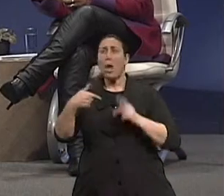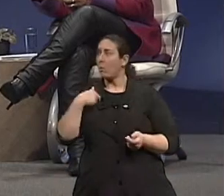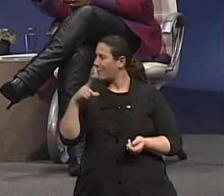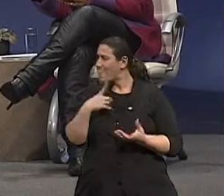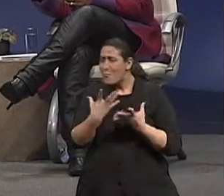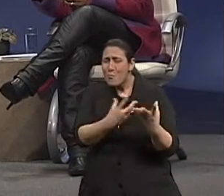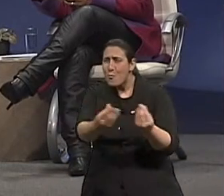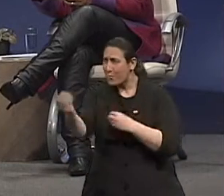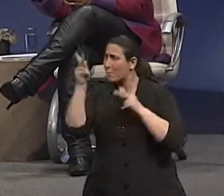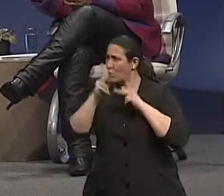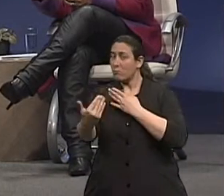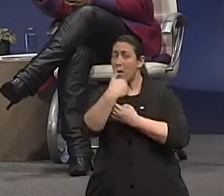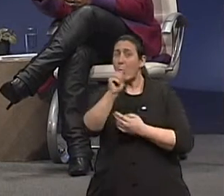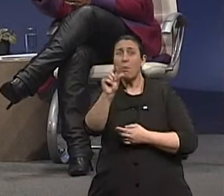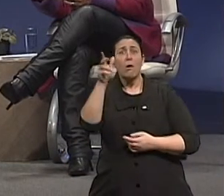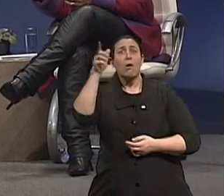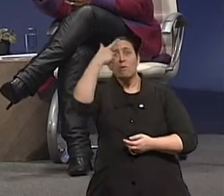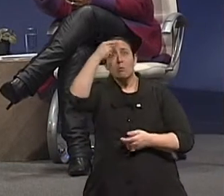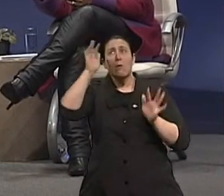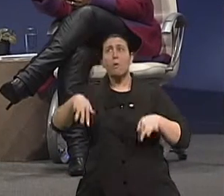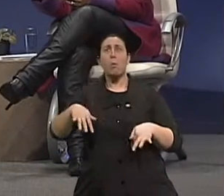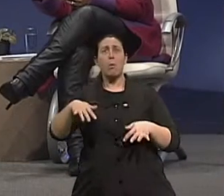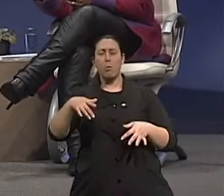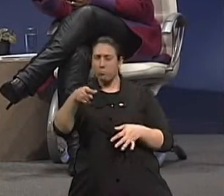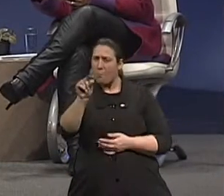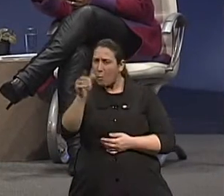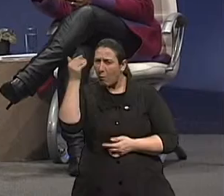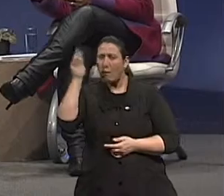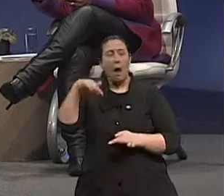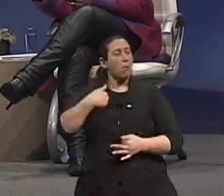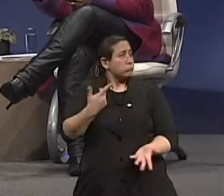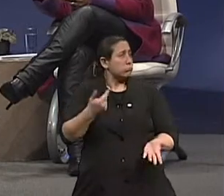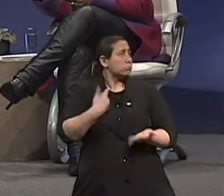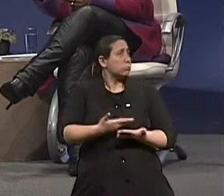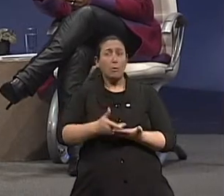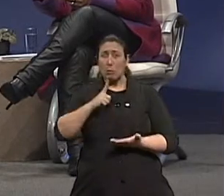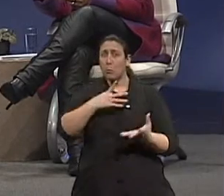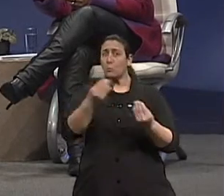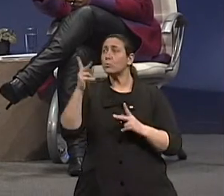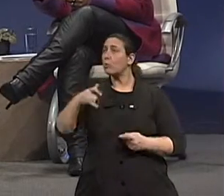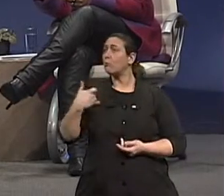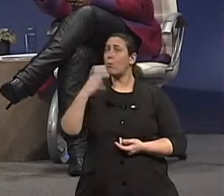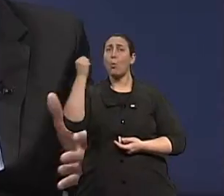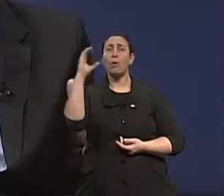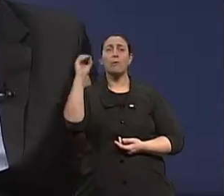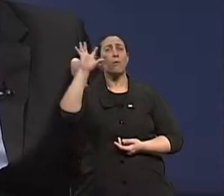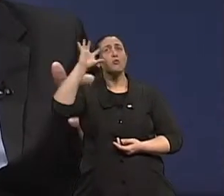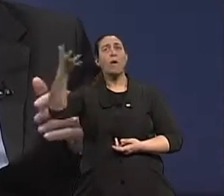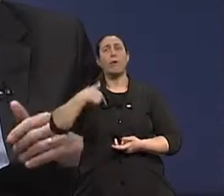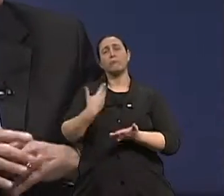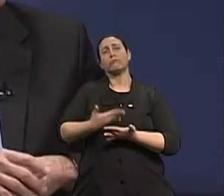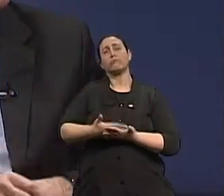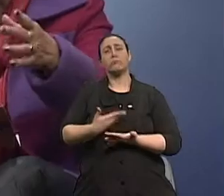pacientes terminando a graduação agora, depois de 70 anos. Tem gente fazendo graduação com 80 anos. Essa foi a grande